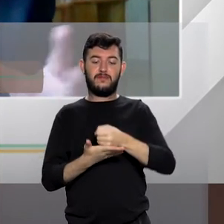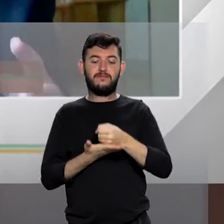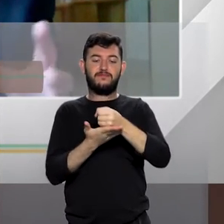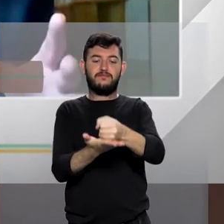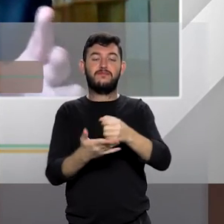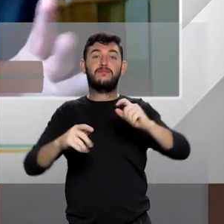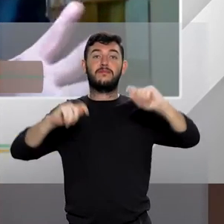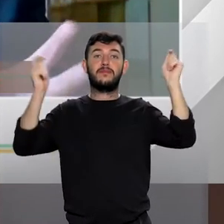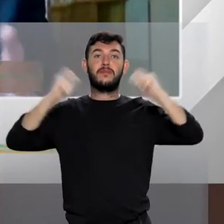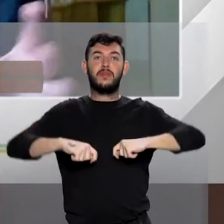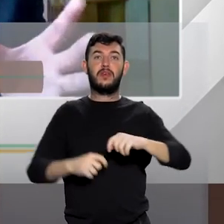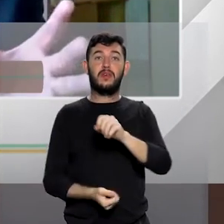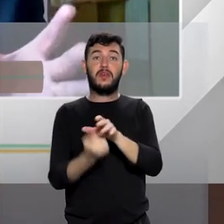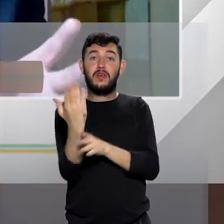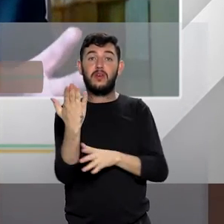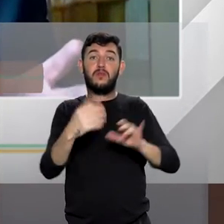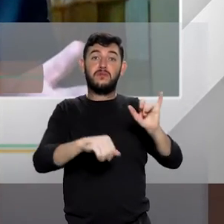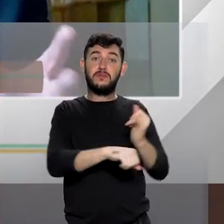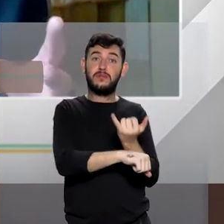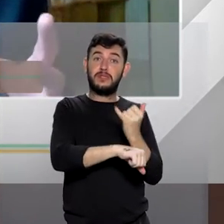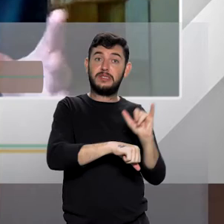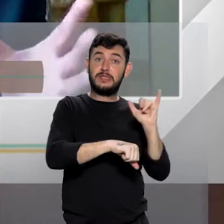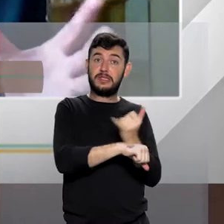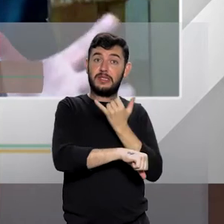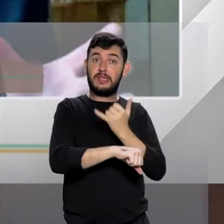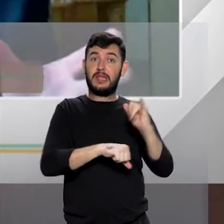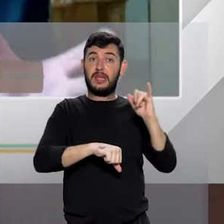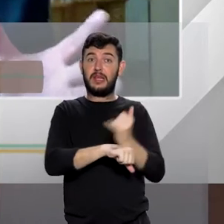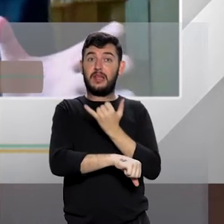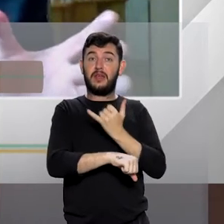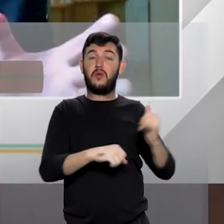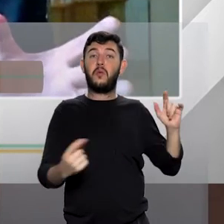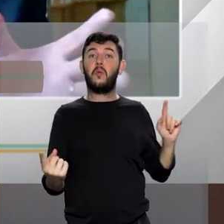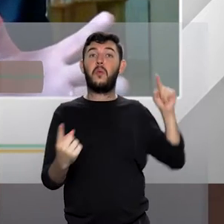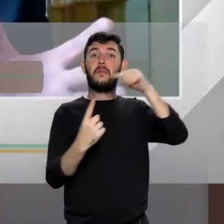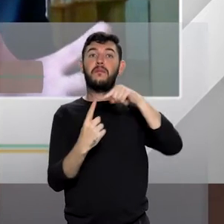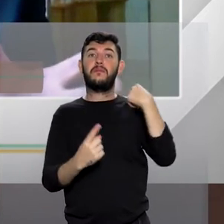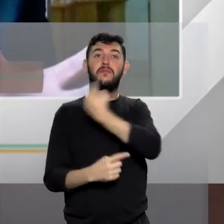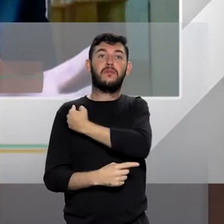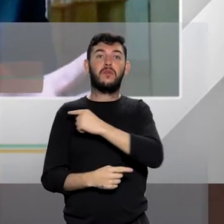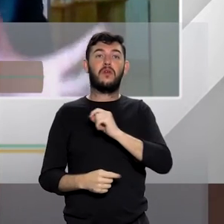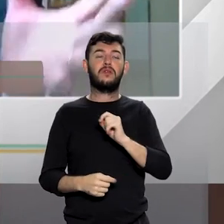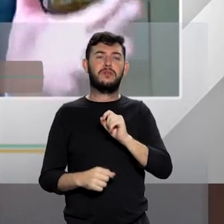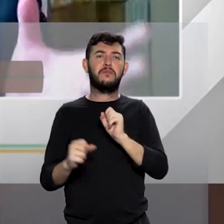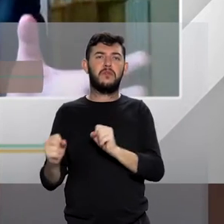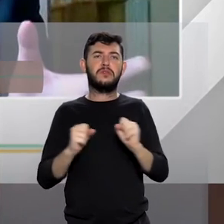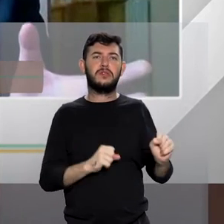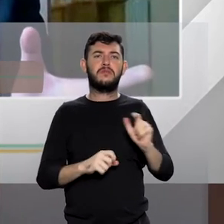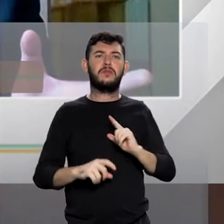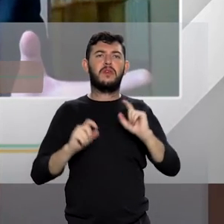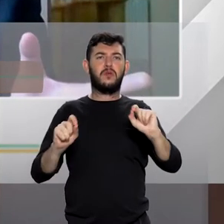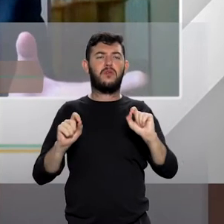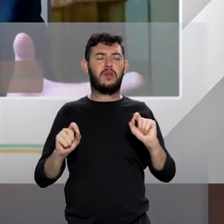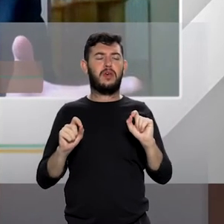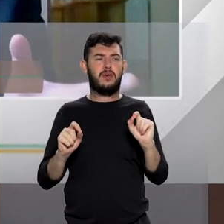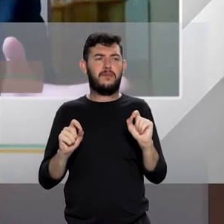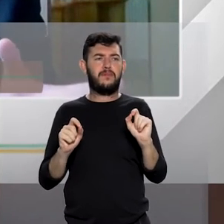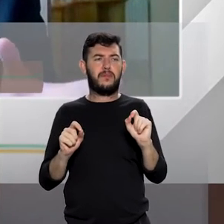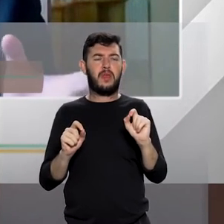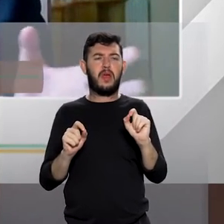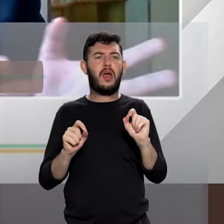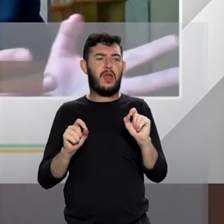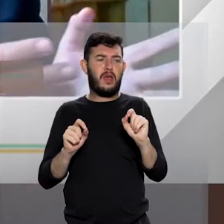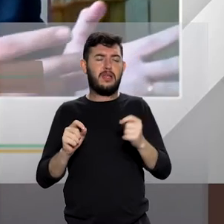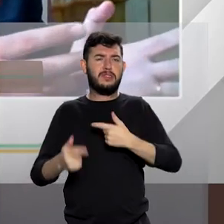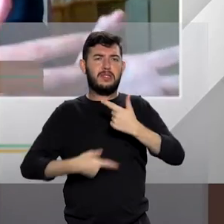também criou um mecanismo especial ali para a gente controlar que naquelas situações que a mulher ainda pode pedir o arquivamento do